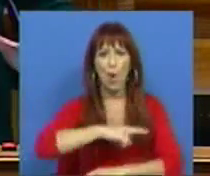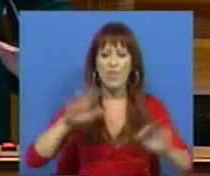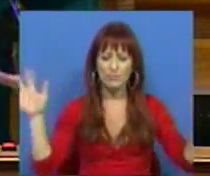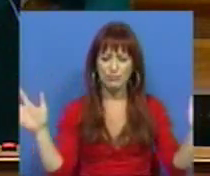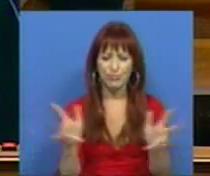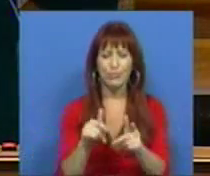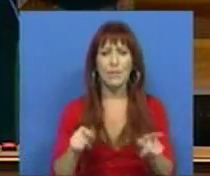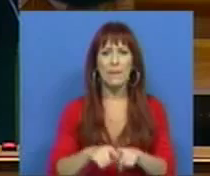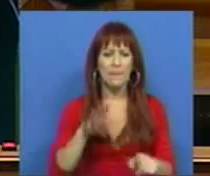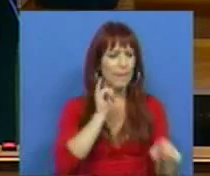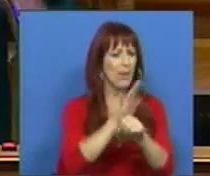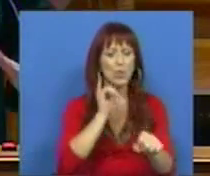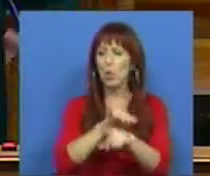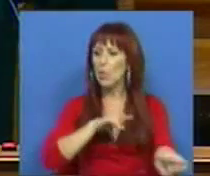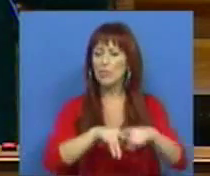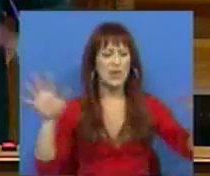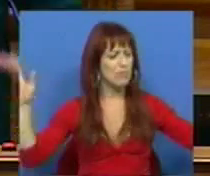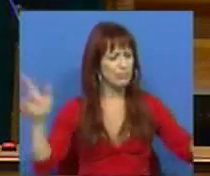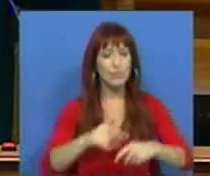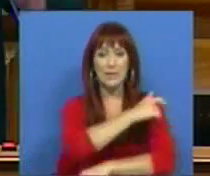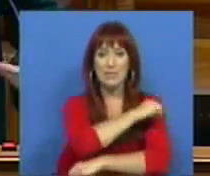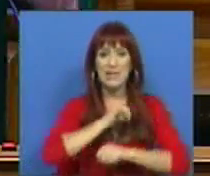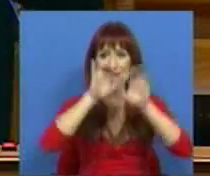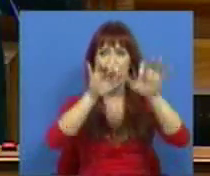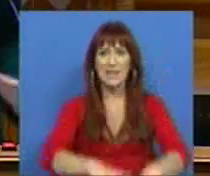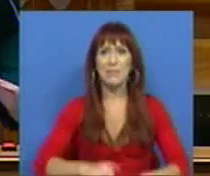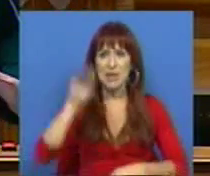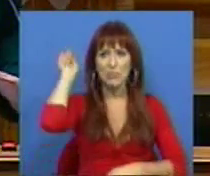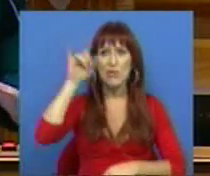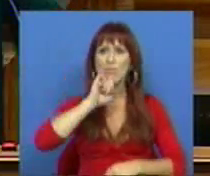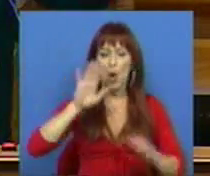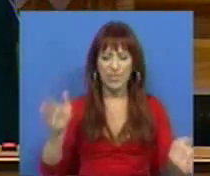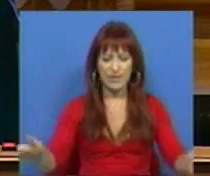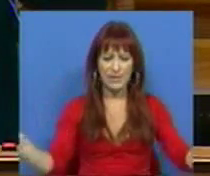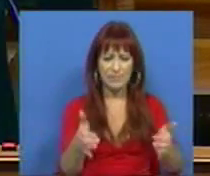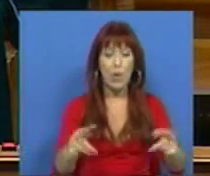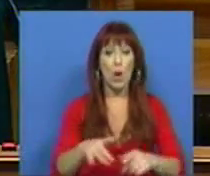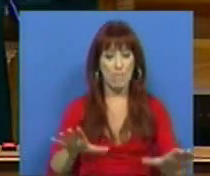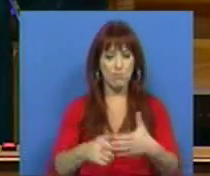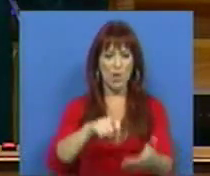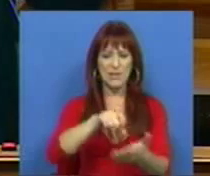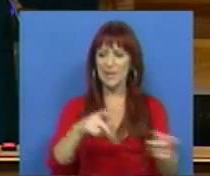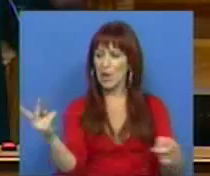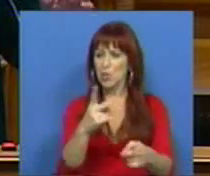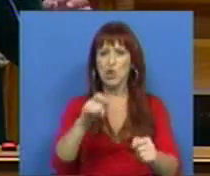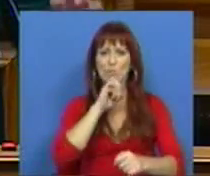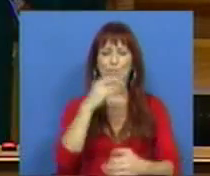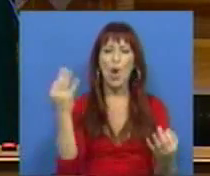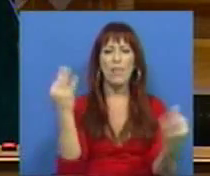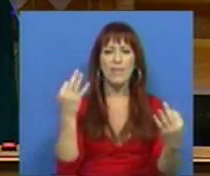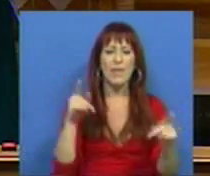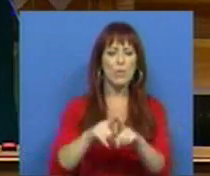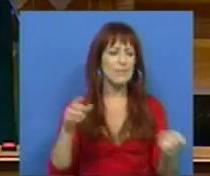redução do pluralismo político representado nesta Assembleia da República, para que Bloco Central possa, de facto,